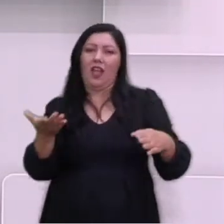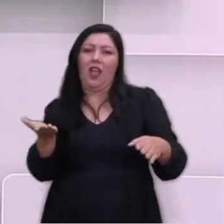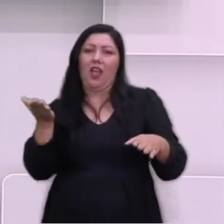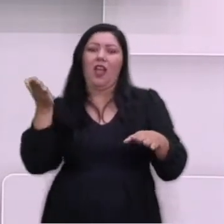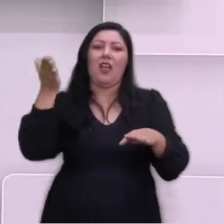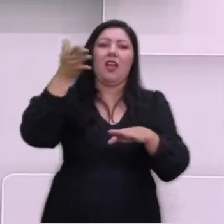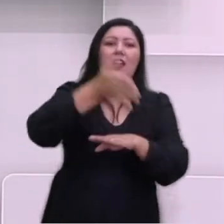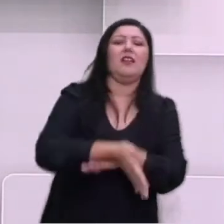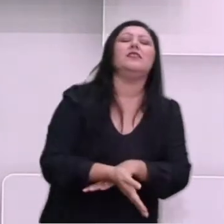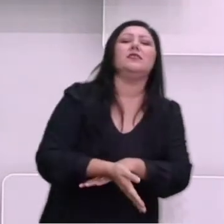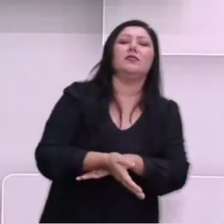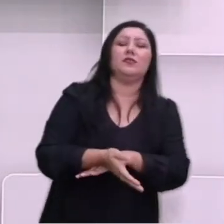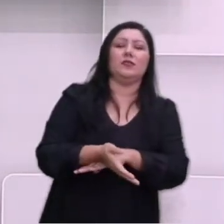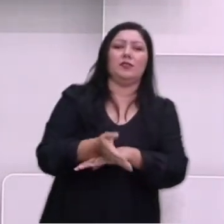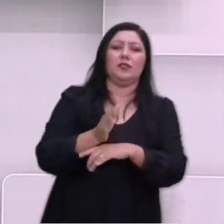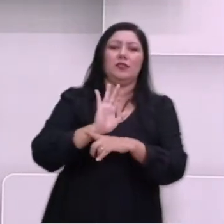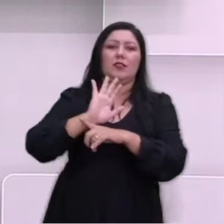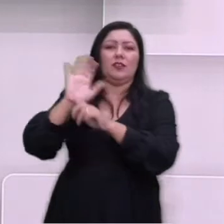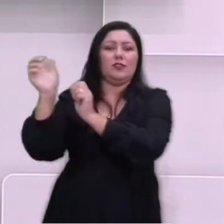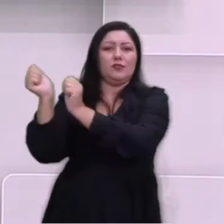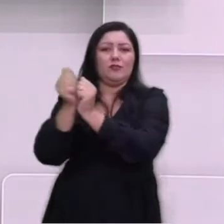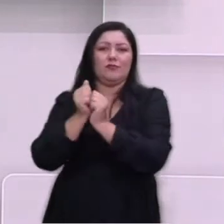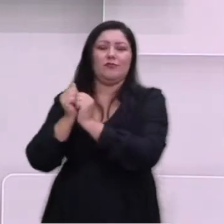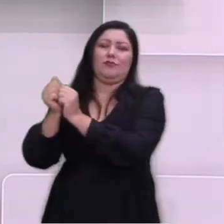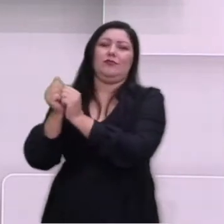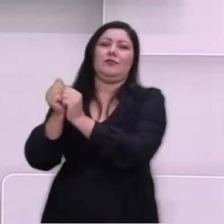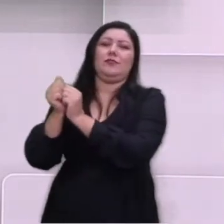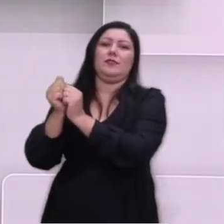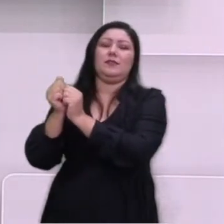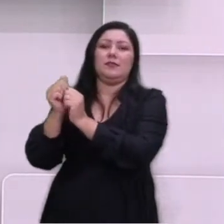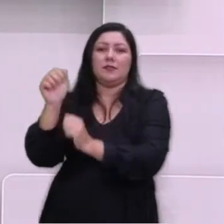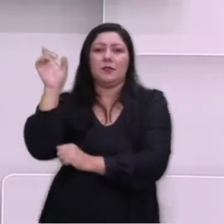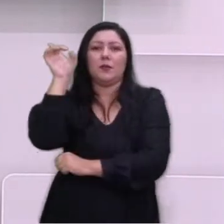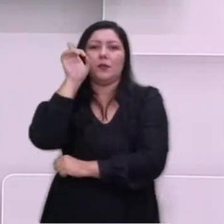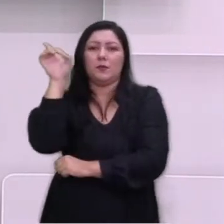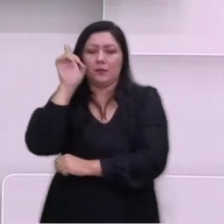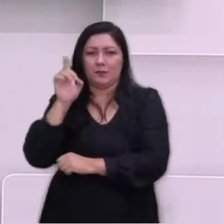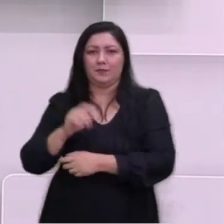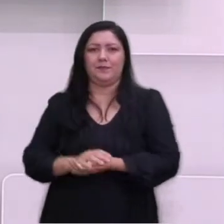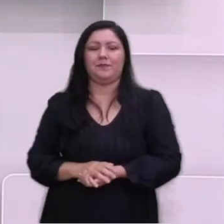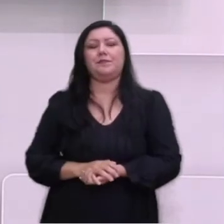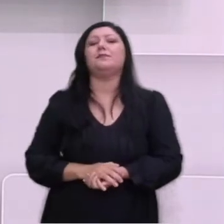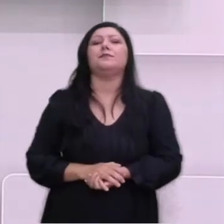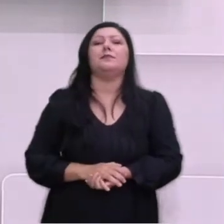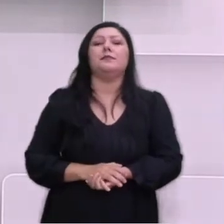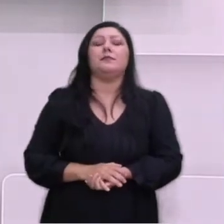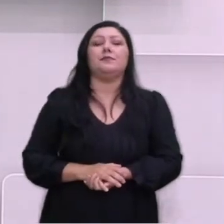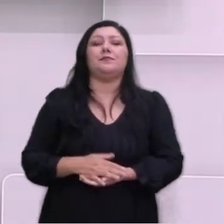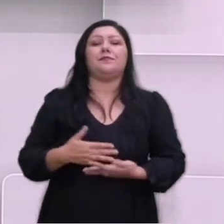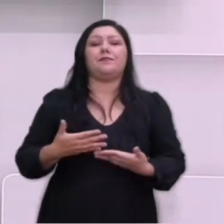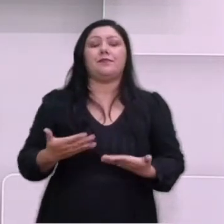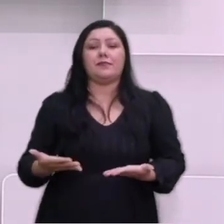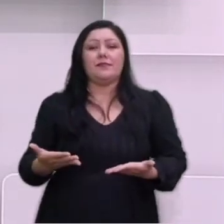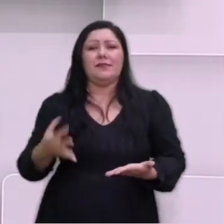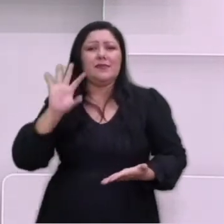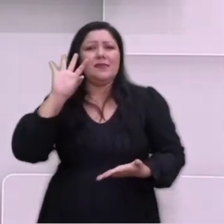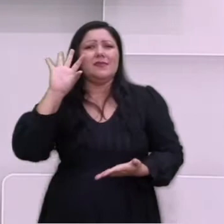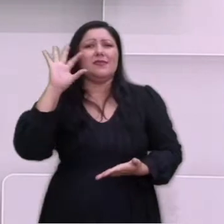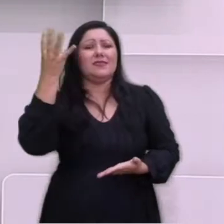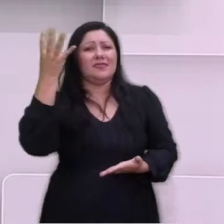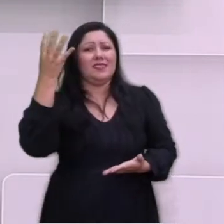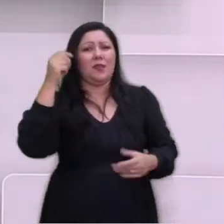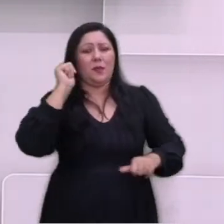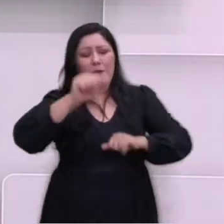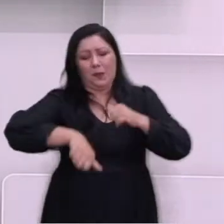dos Estados Unidos, ao lado dos Estados Unidos. Tal acontecimento proporcionou drásticas